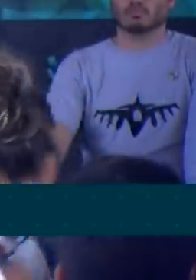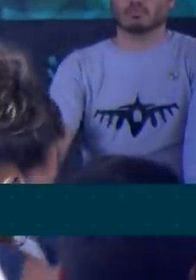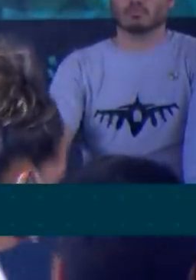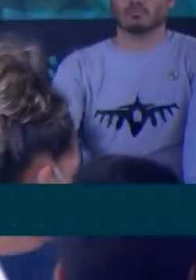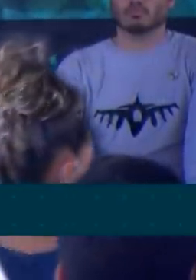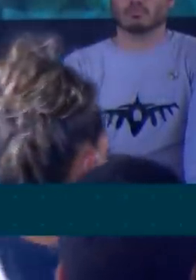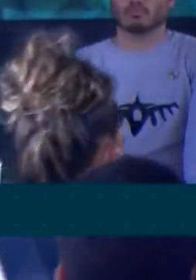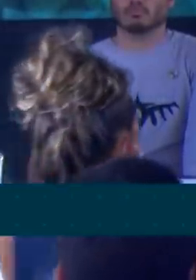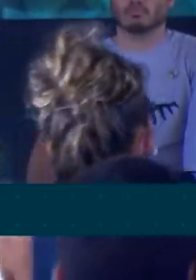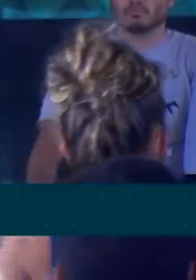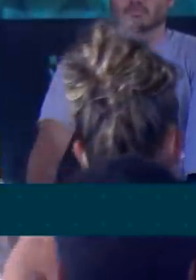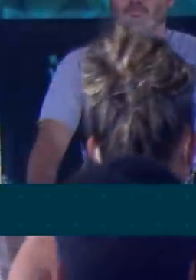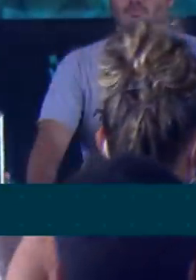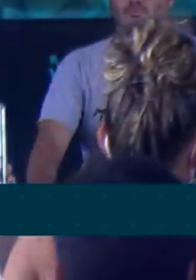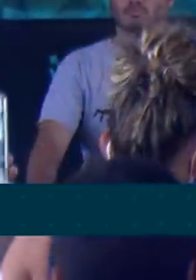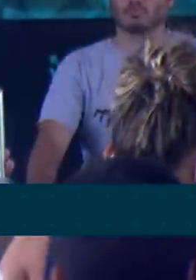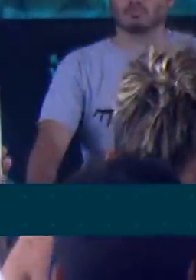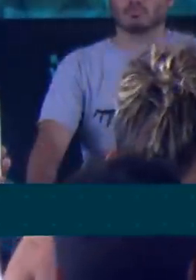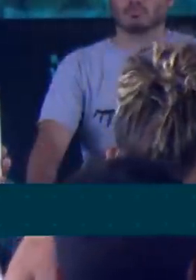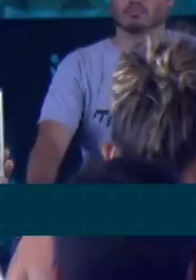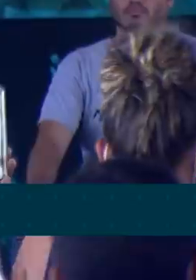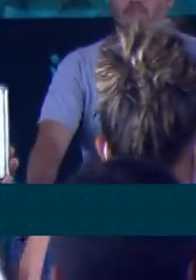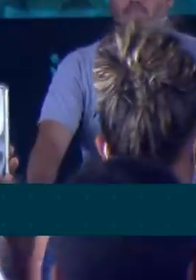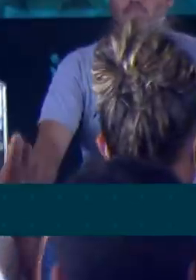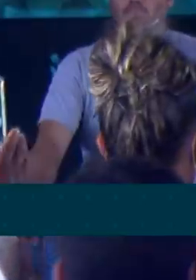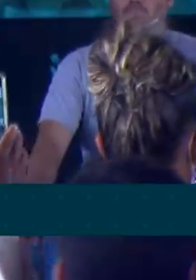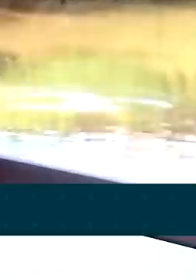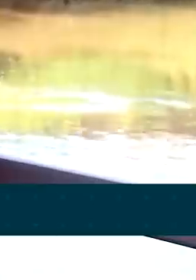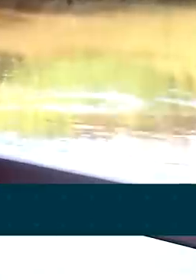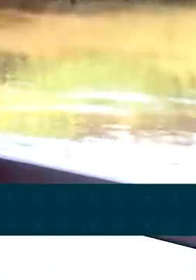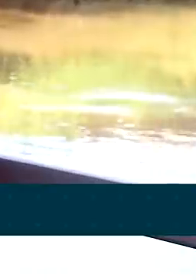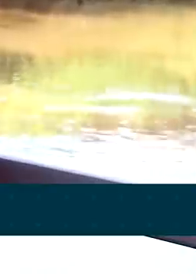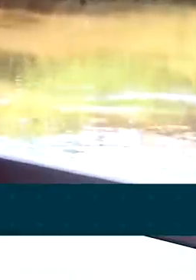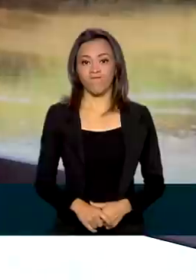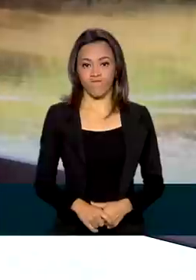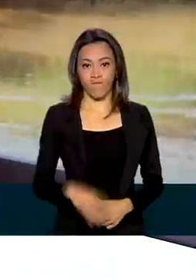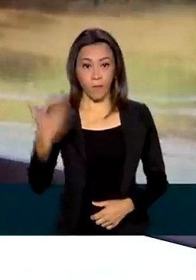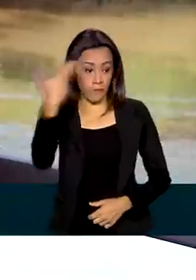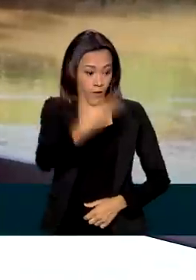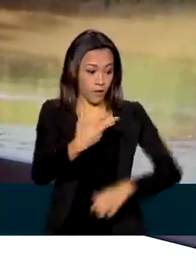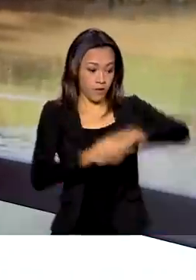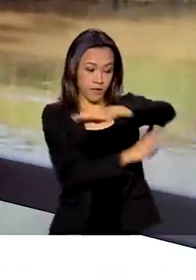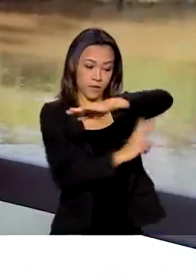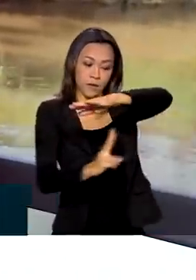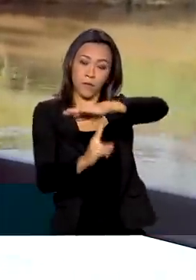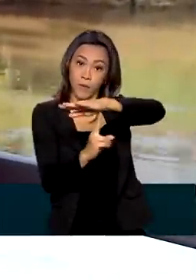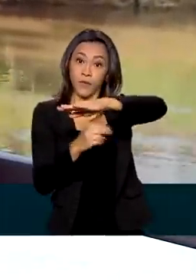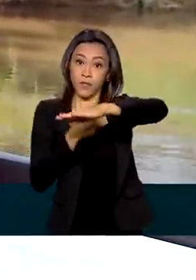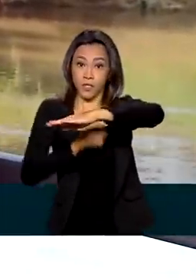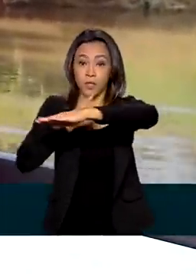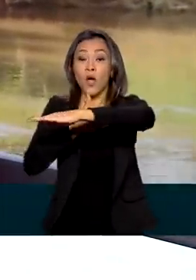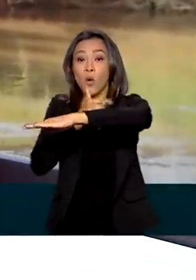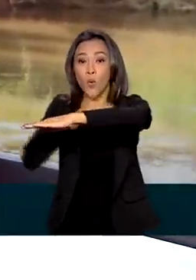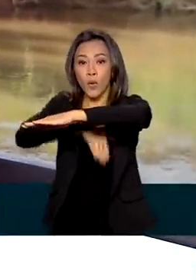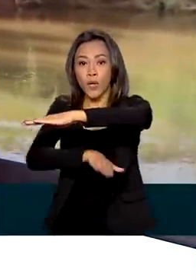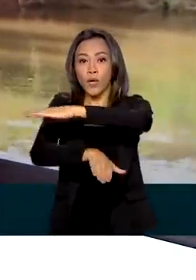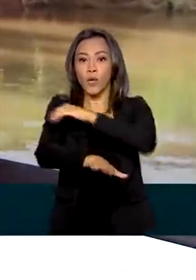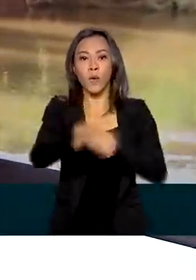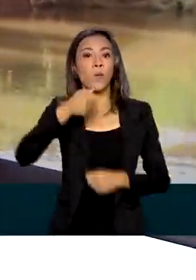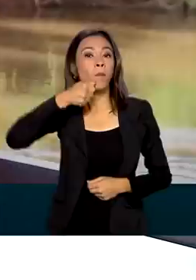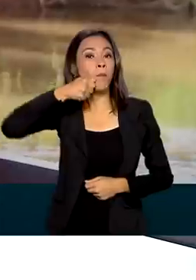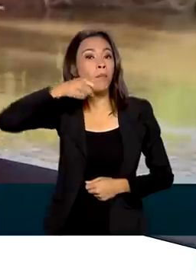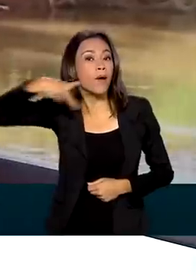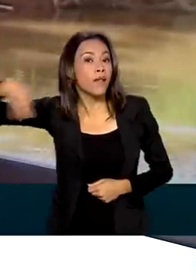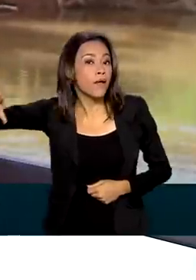mão, têm o mesmo direito à logística do resto do Brasil. Com a ponte sobre o rio Parnaíba, os moradores não vão mais